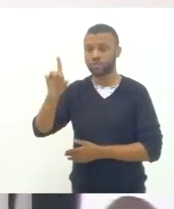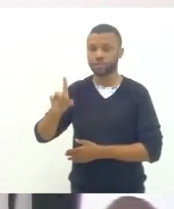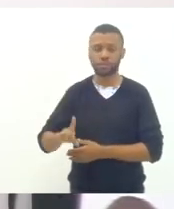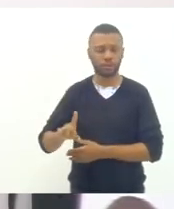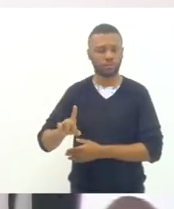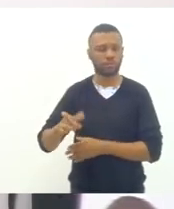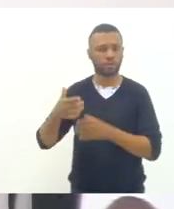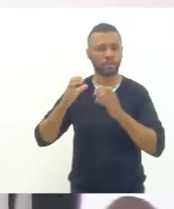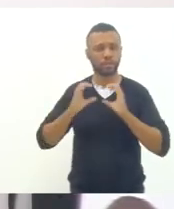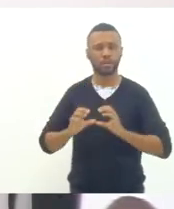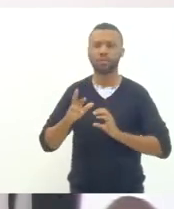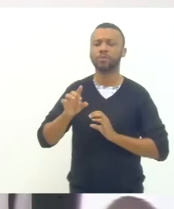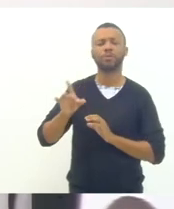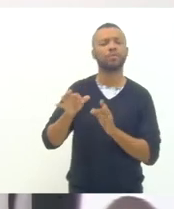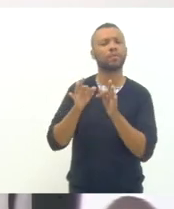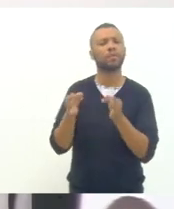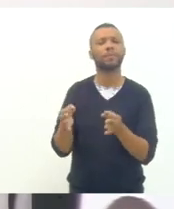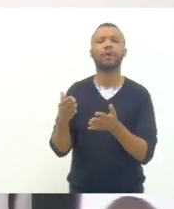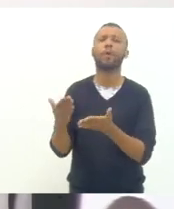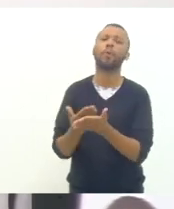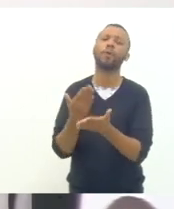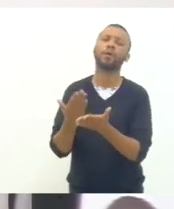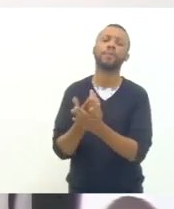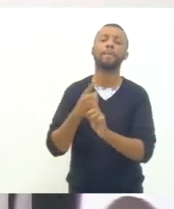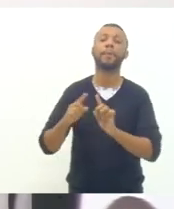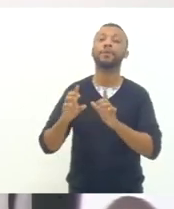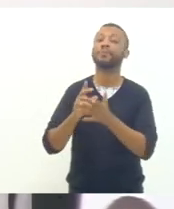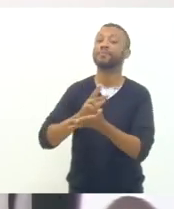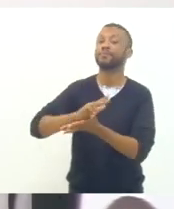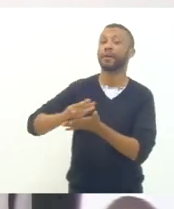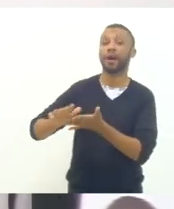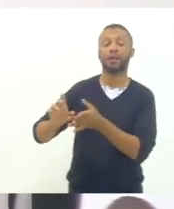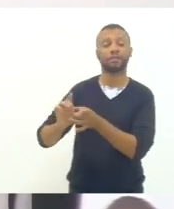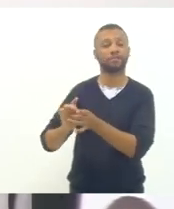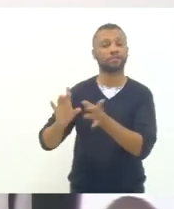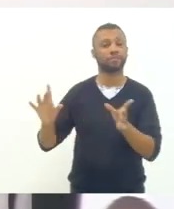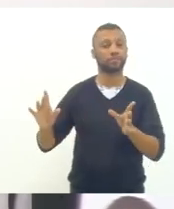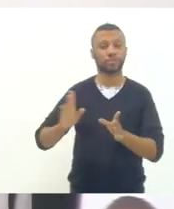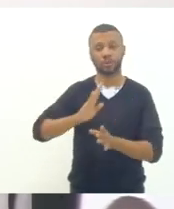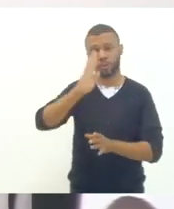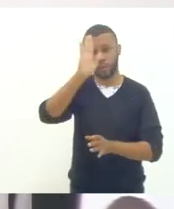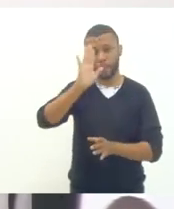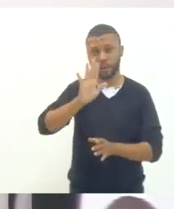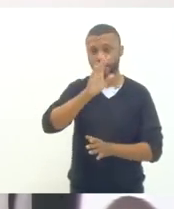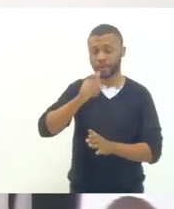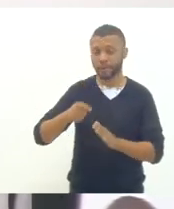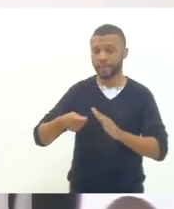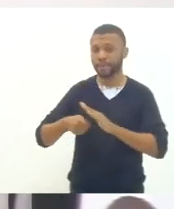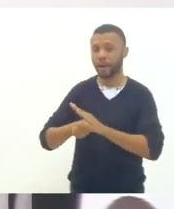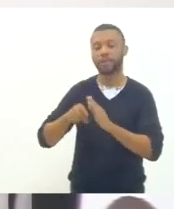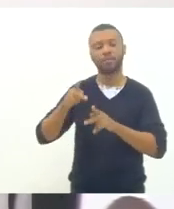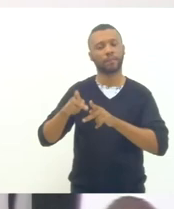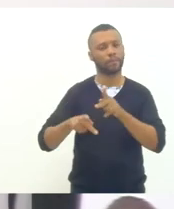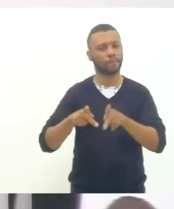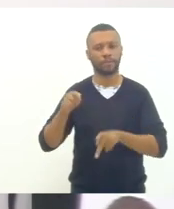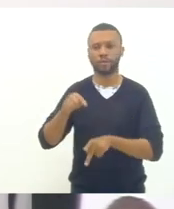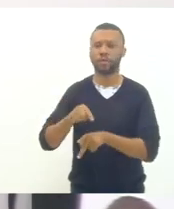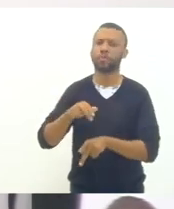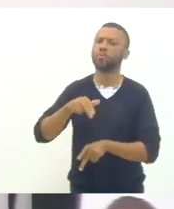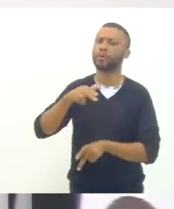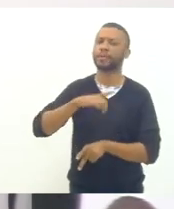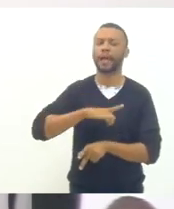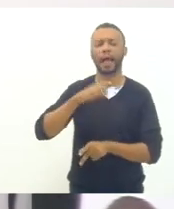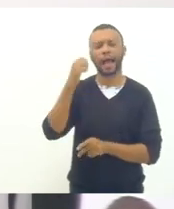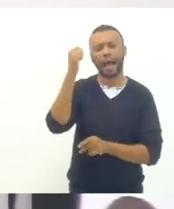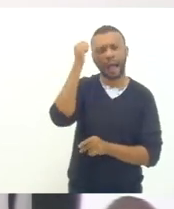apenas com o livro mas centenas à sua disposição pois um país que investe em sua população jamais terá